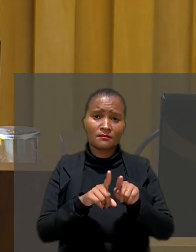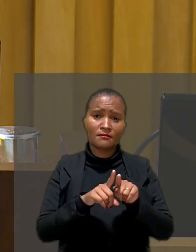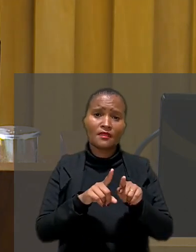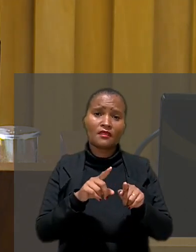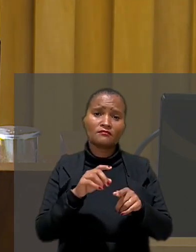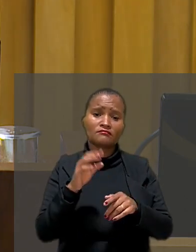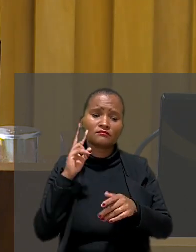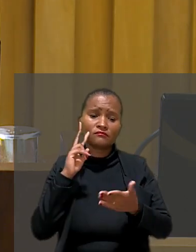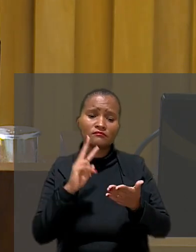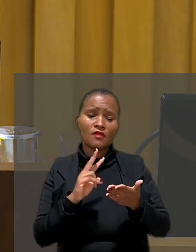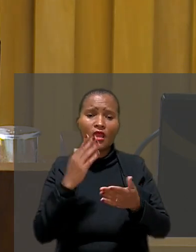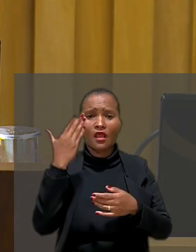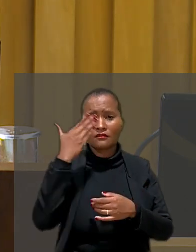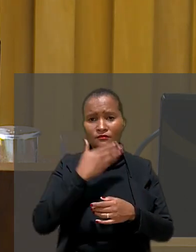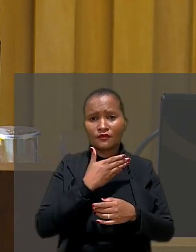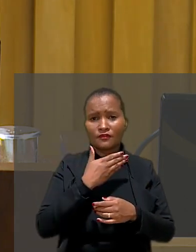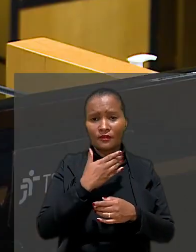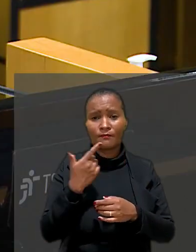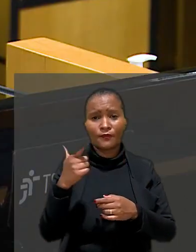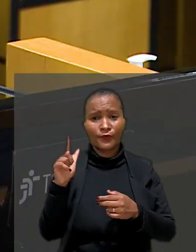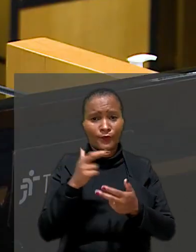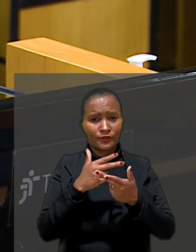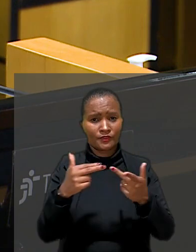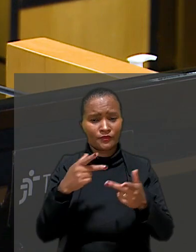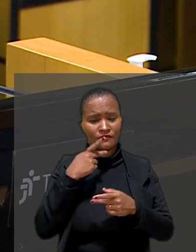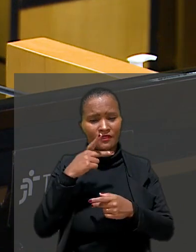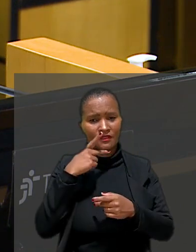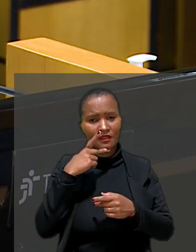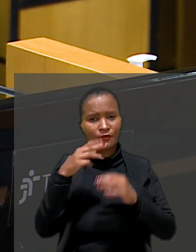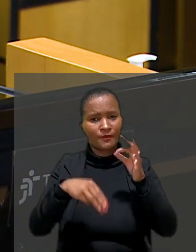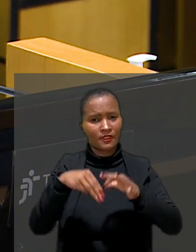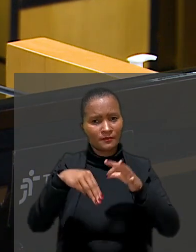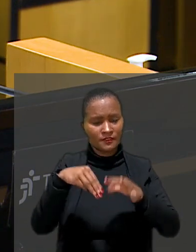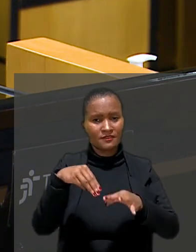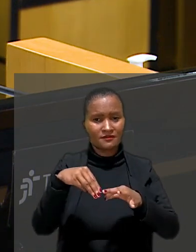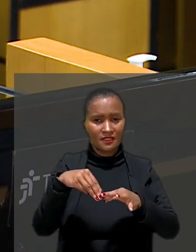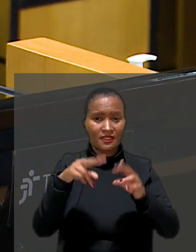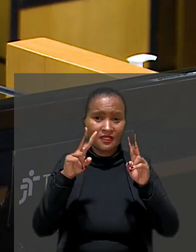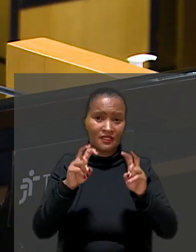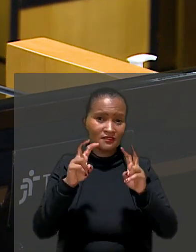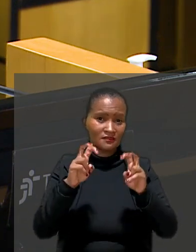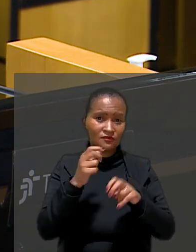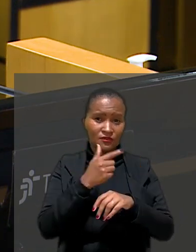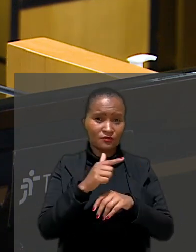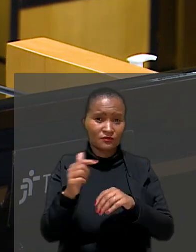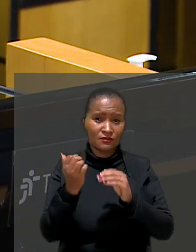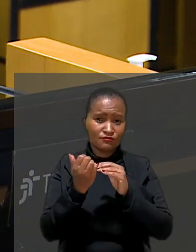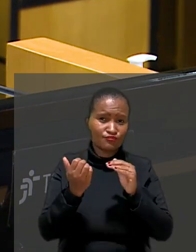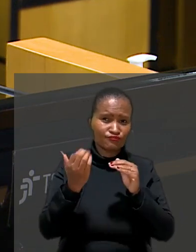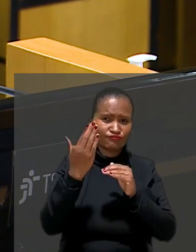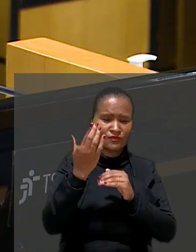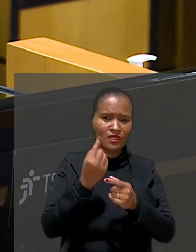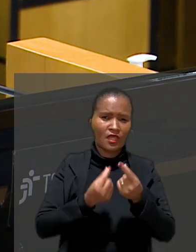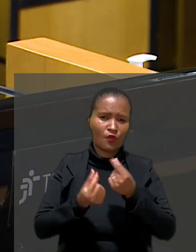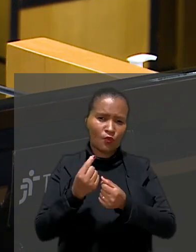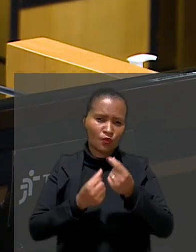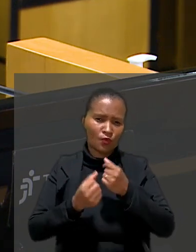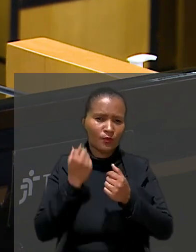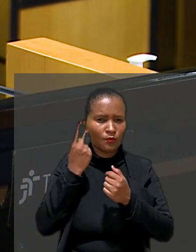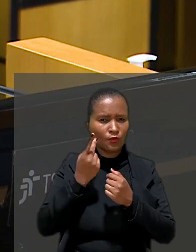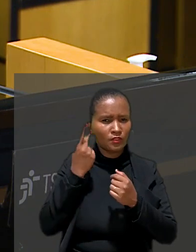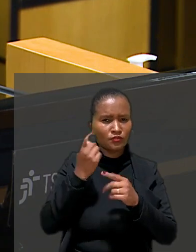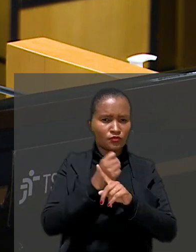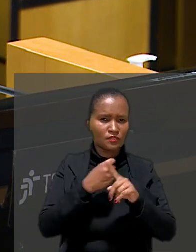ainda, no exame das provas dos autos. Outro ponto destacado pela ministra foi que a questão não tem transcendência